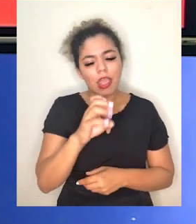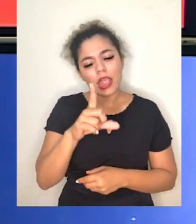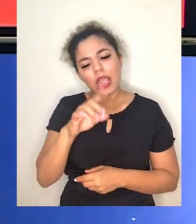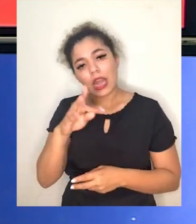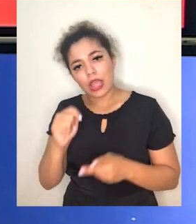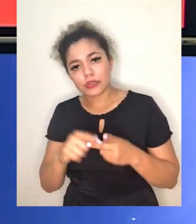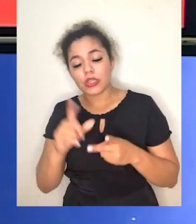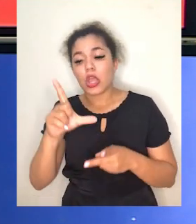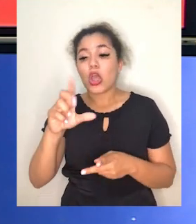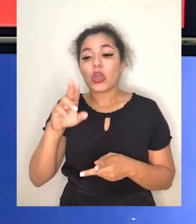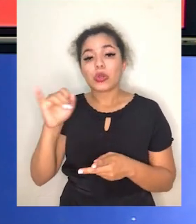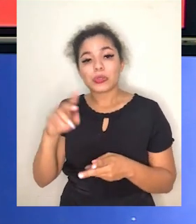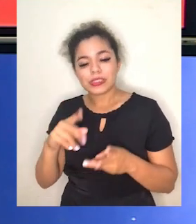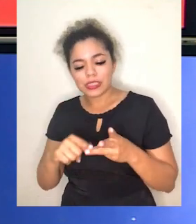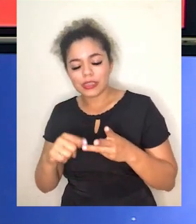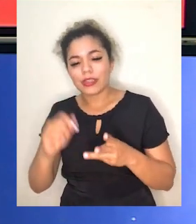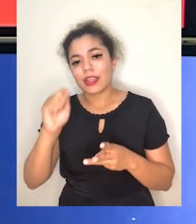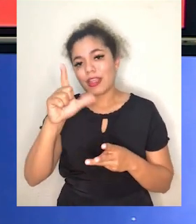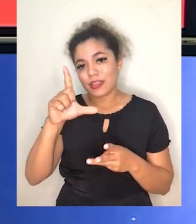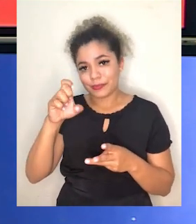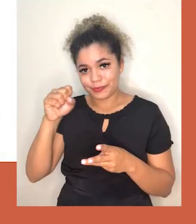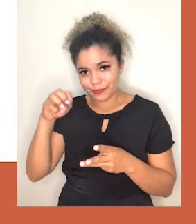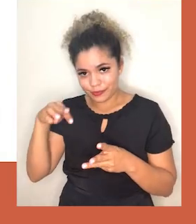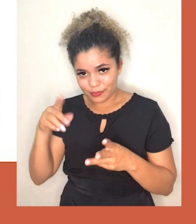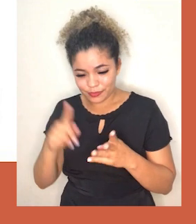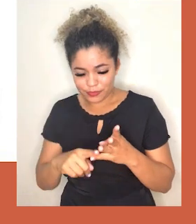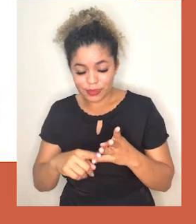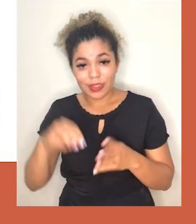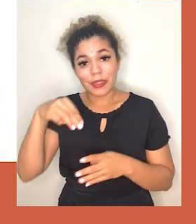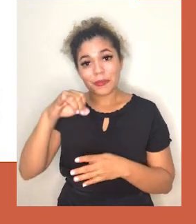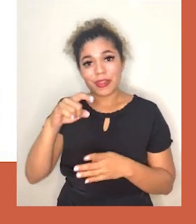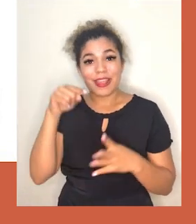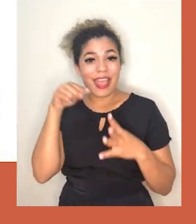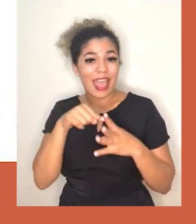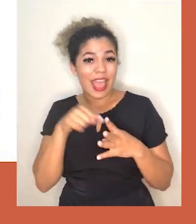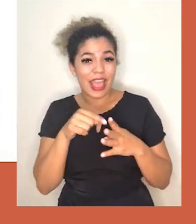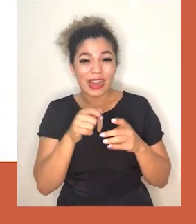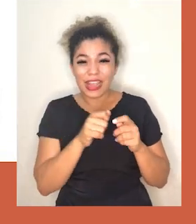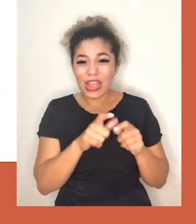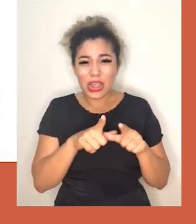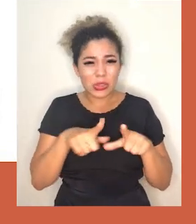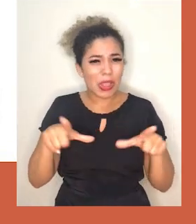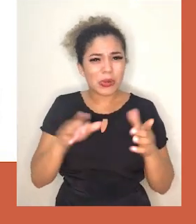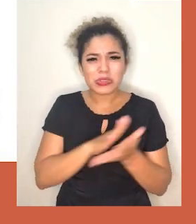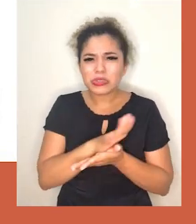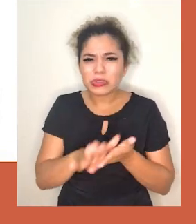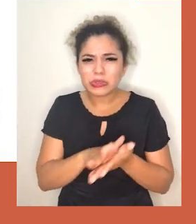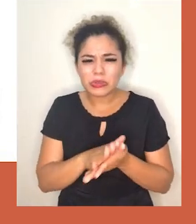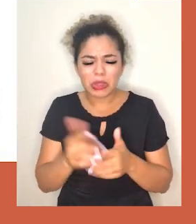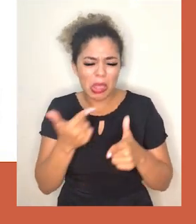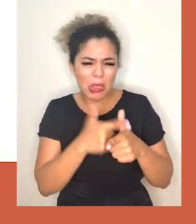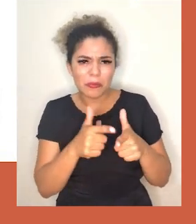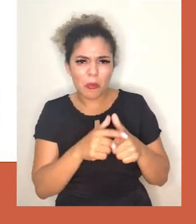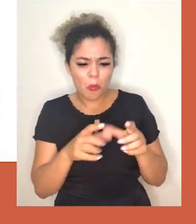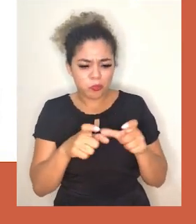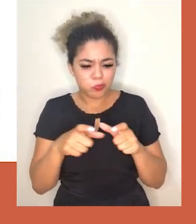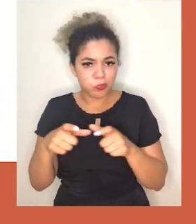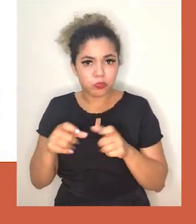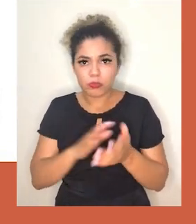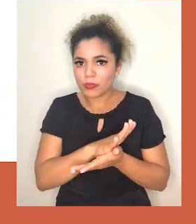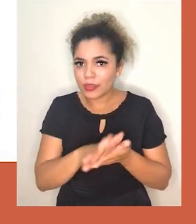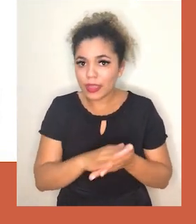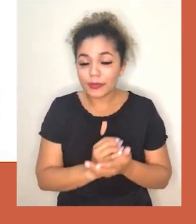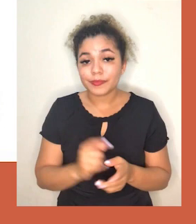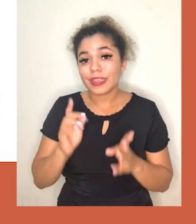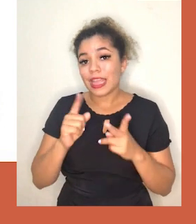da Luciane, da Alessandra e da Milena. A Cláudia não aglutinou com nenhum tipo sanguíneo, com nenhum soro de anticorpos.